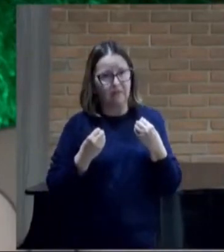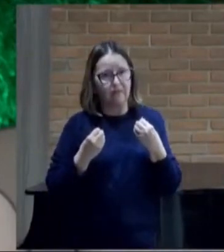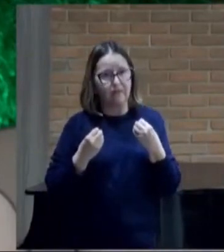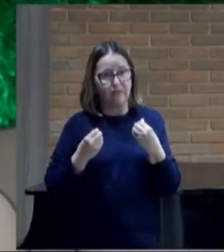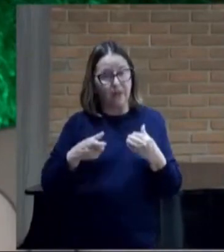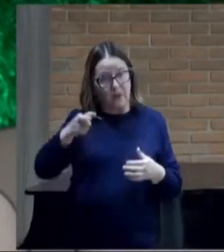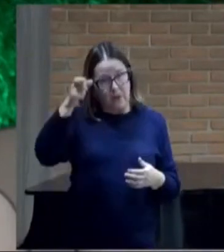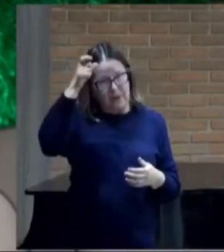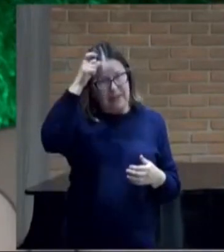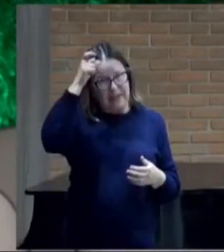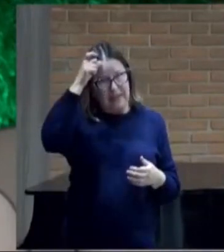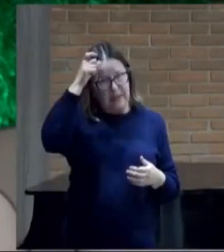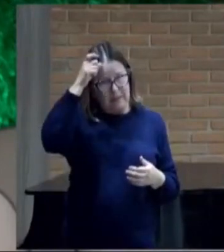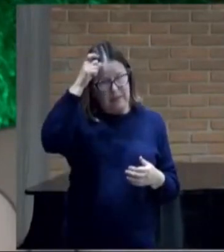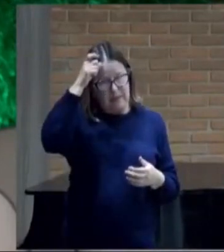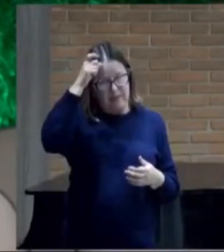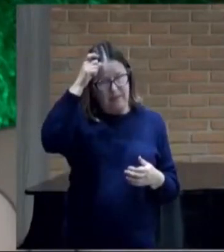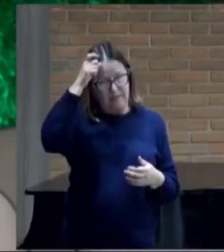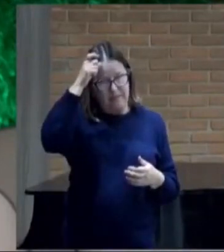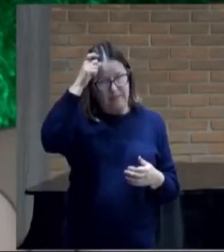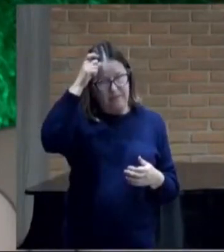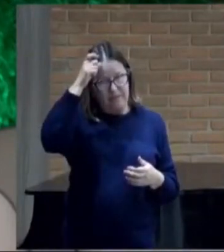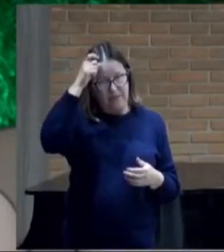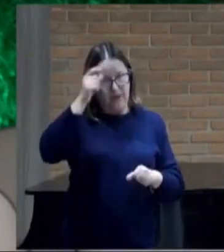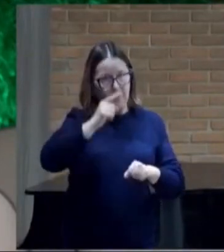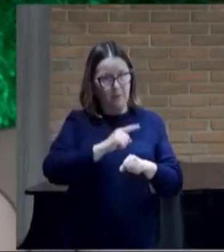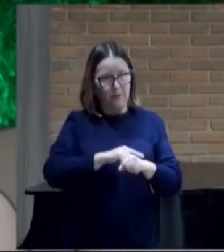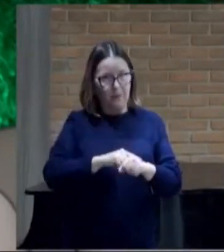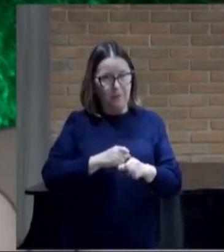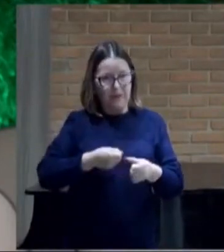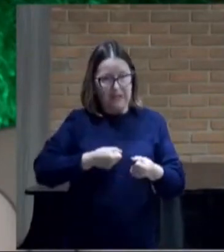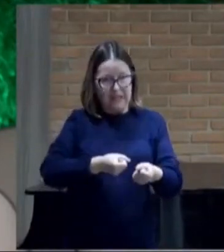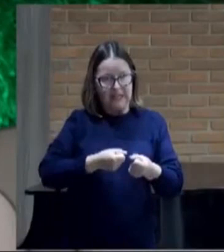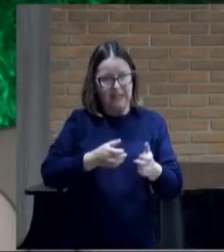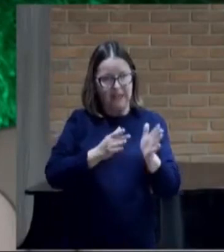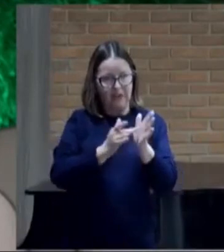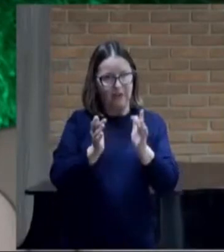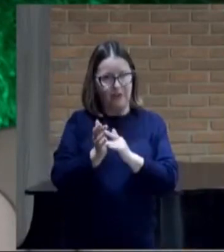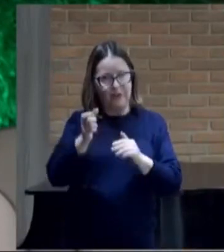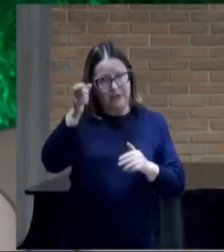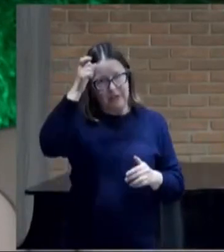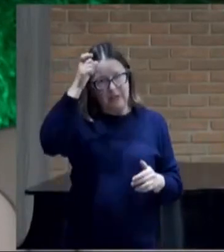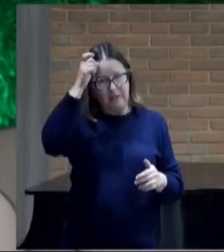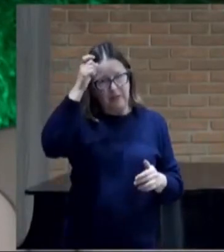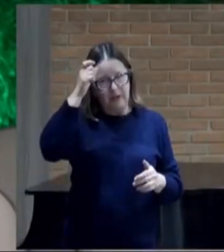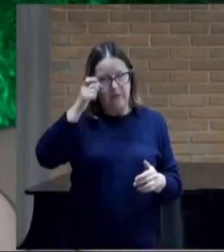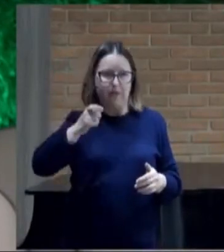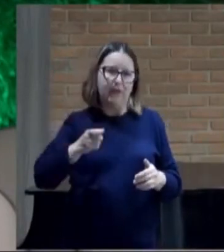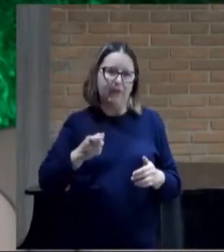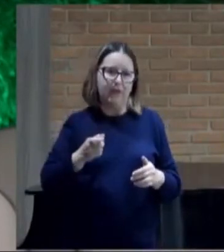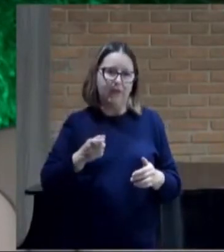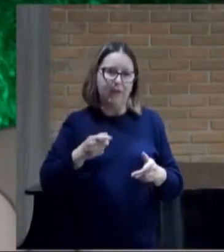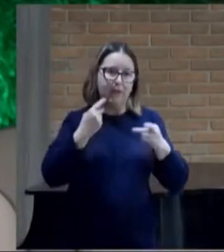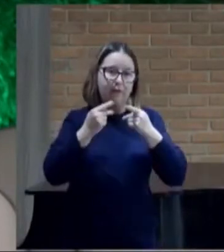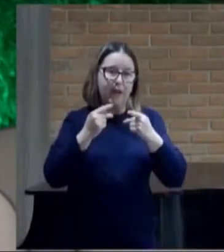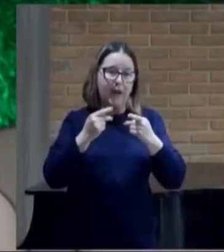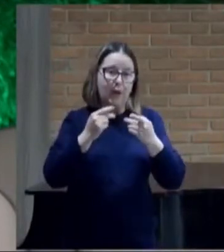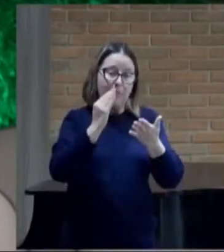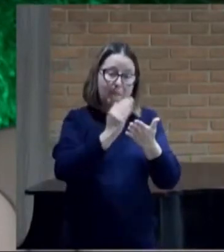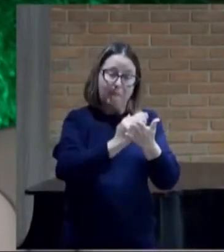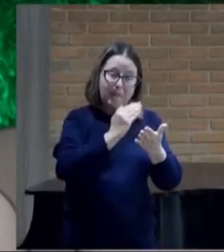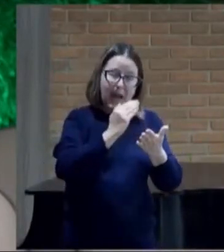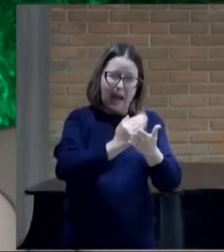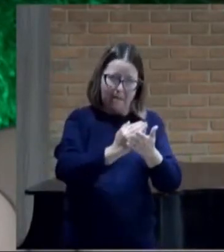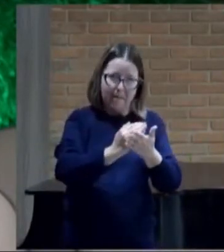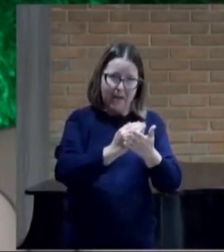Satanás Quando citou Um texto Para Jesus Ele retirou A parte Do texto